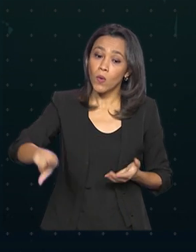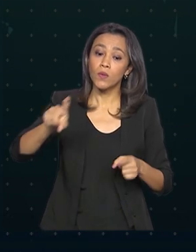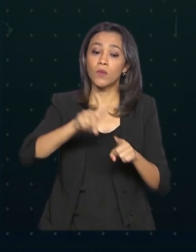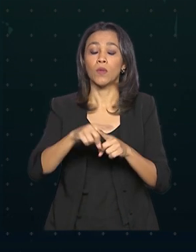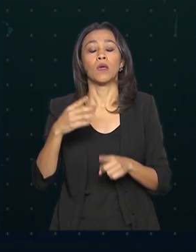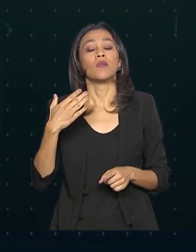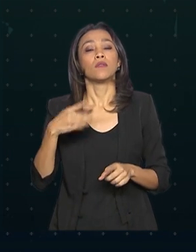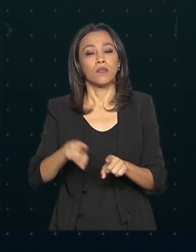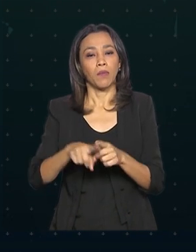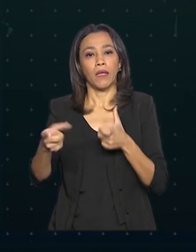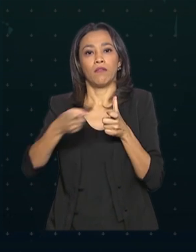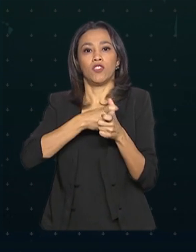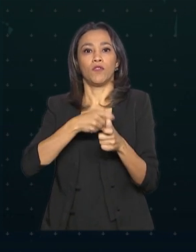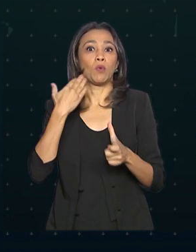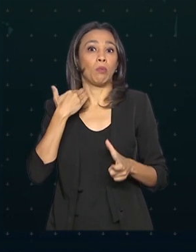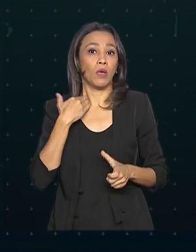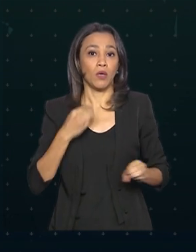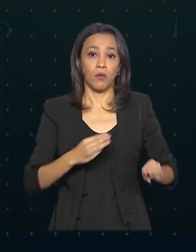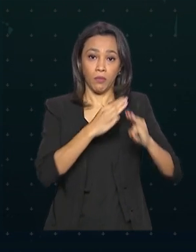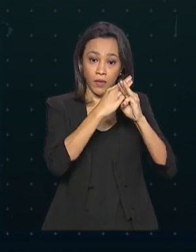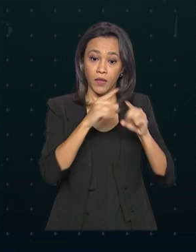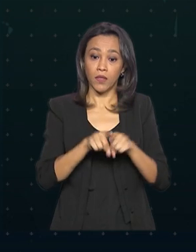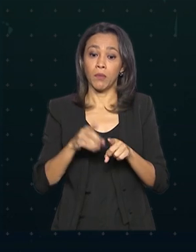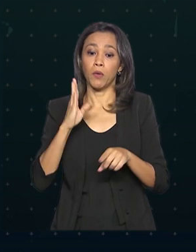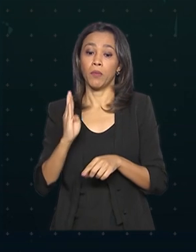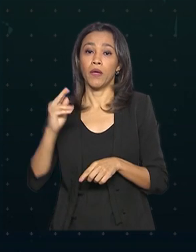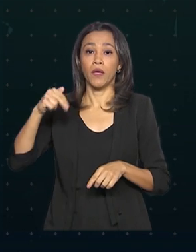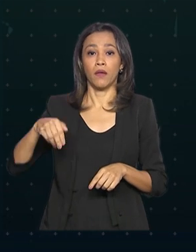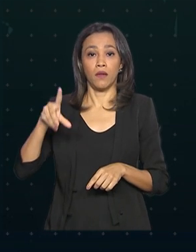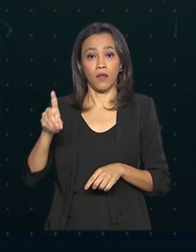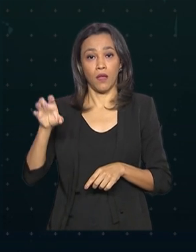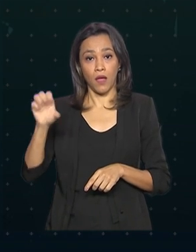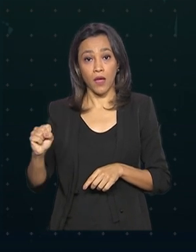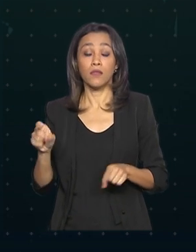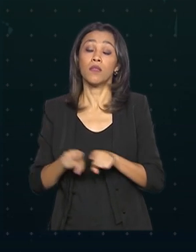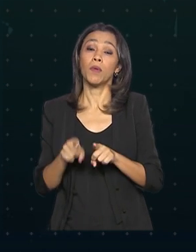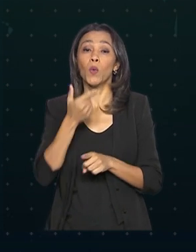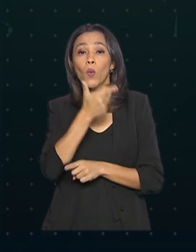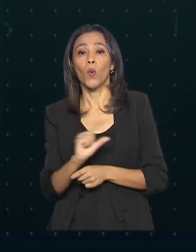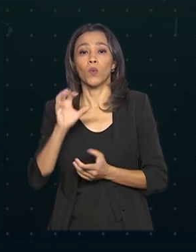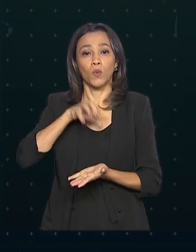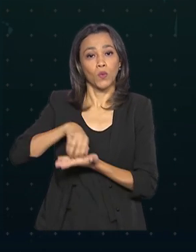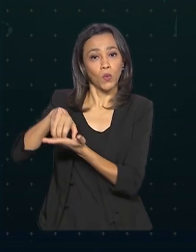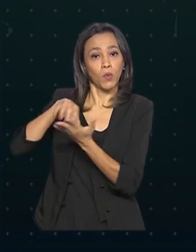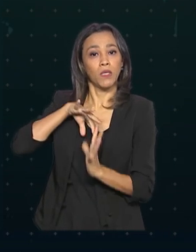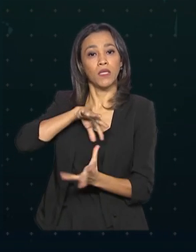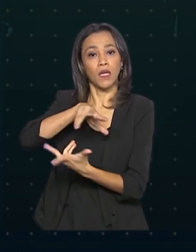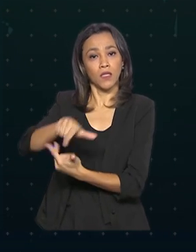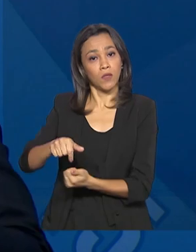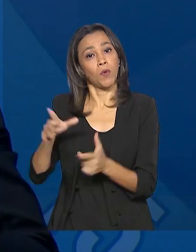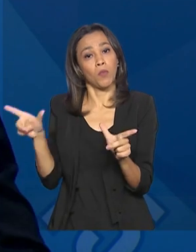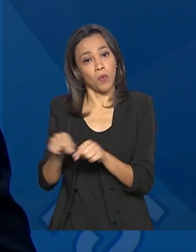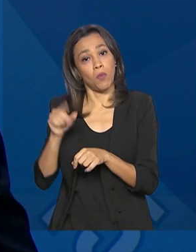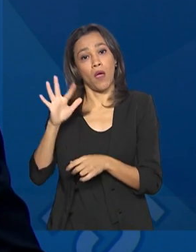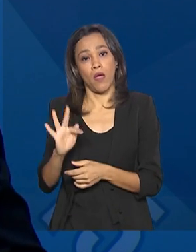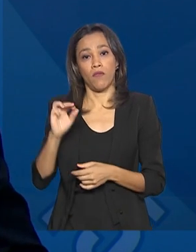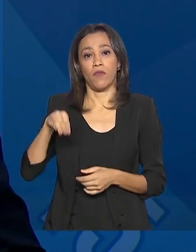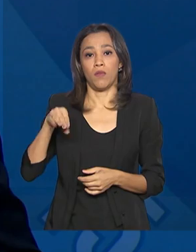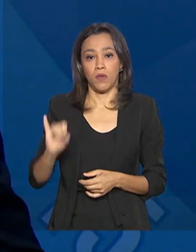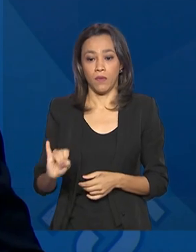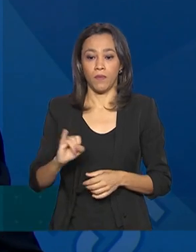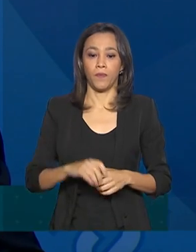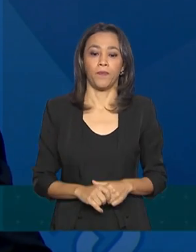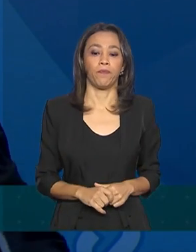públicos, como a Caixa Econômica e o BNDES, e com organismos internacionais, como o Banco Mundial. É um benefício